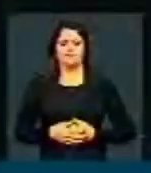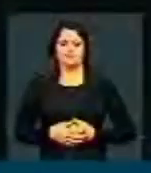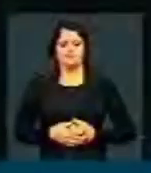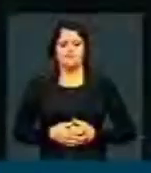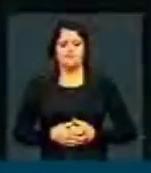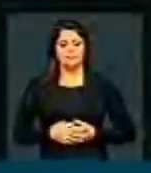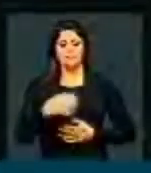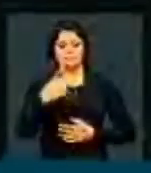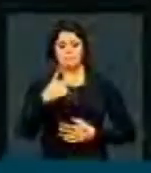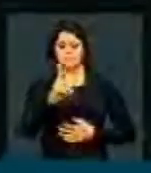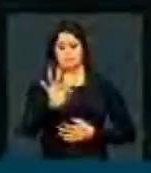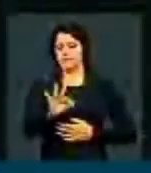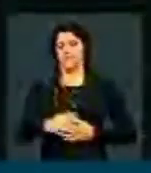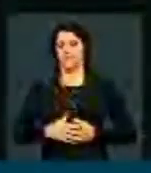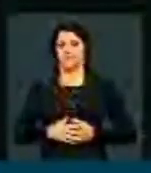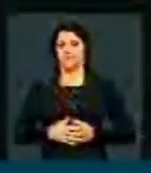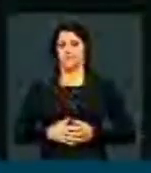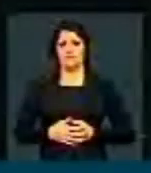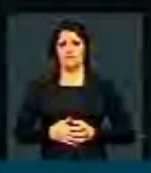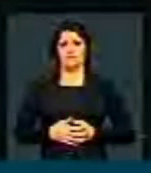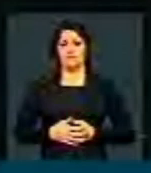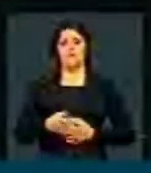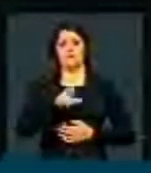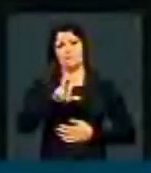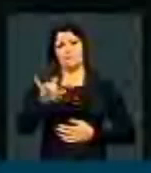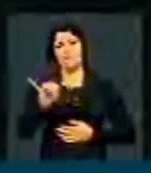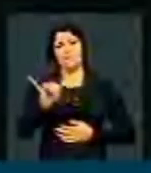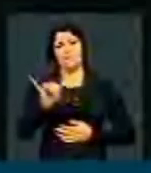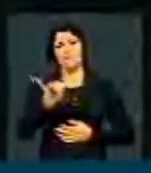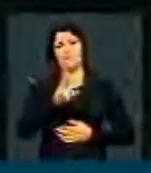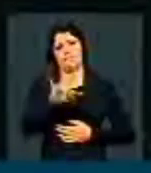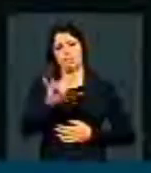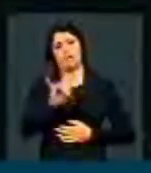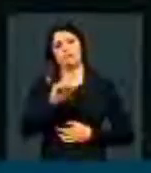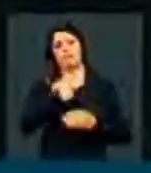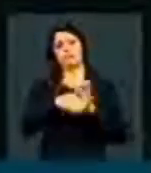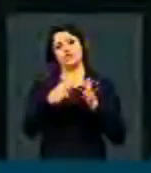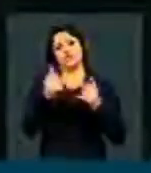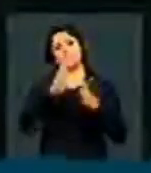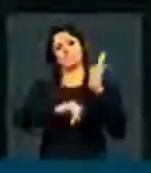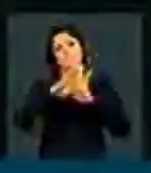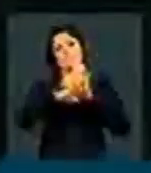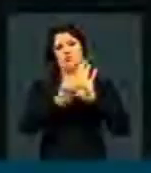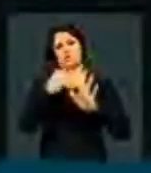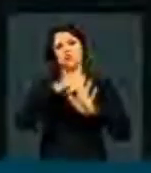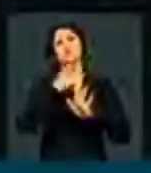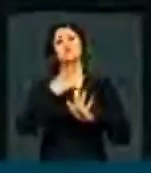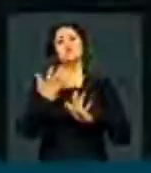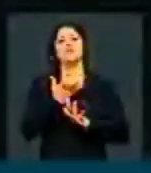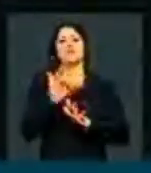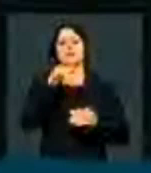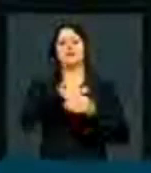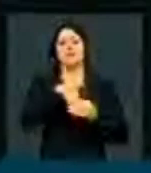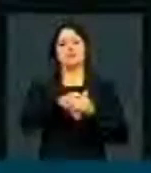PDP. Nós vamos votar pelo requerimento de retirada de pauta. Nós queremos votar